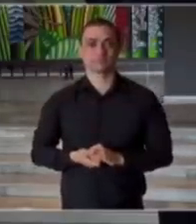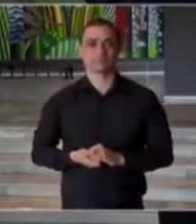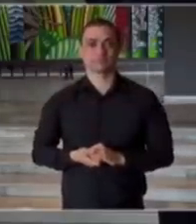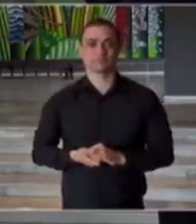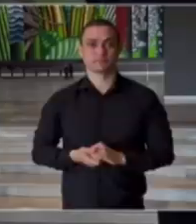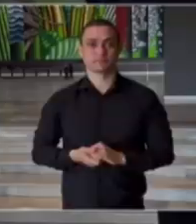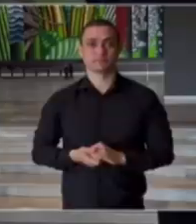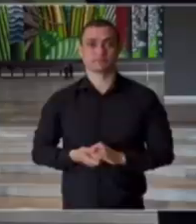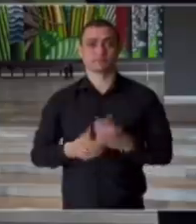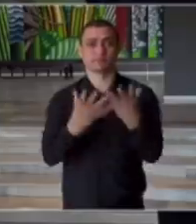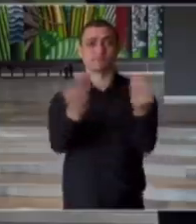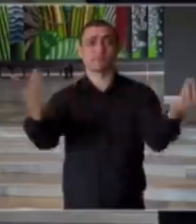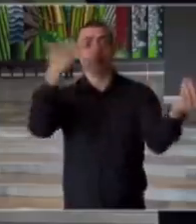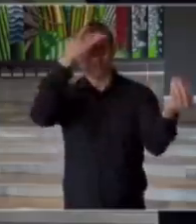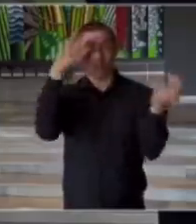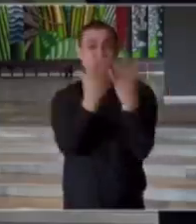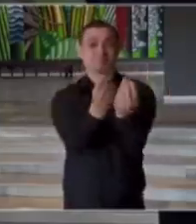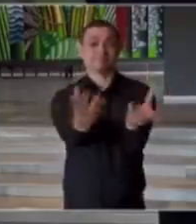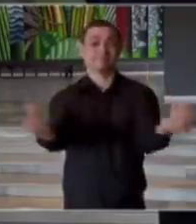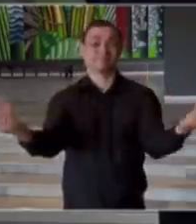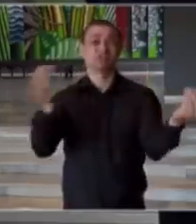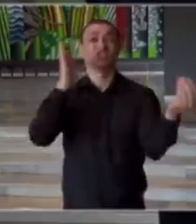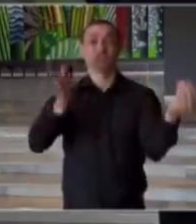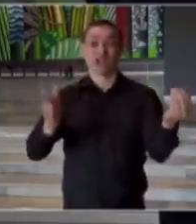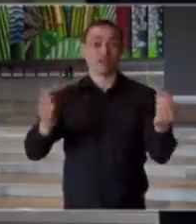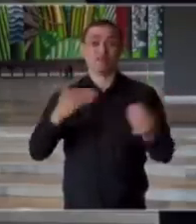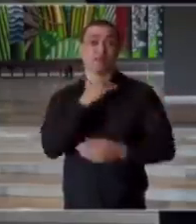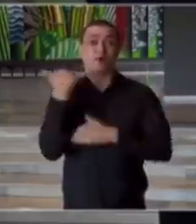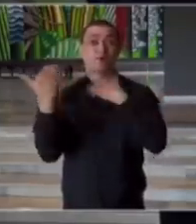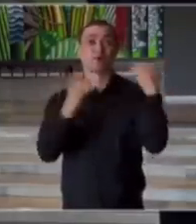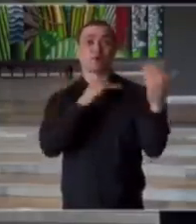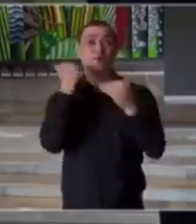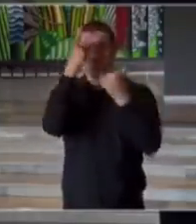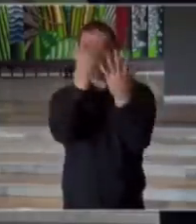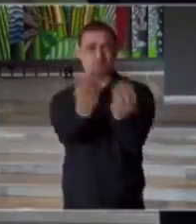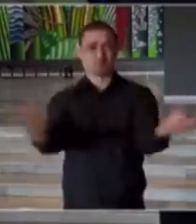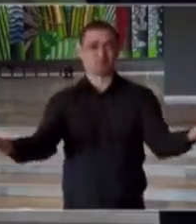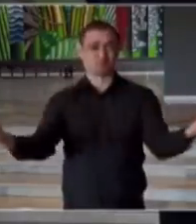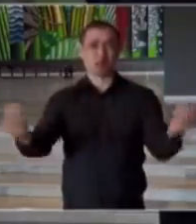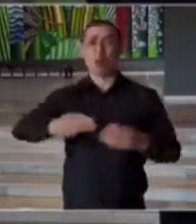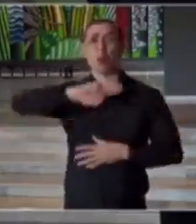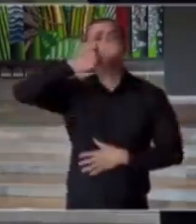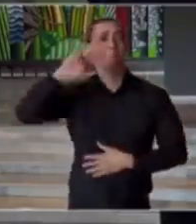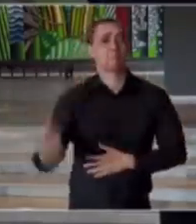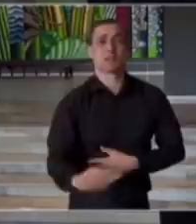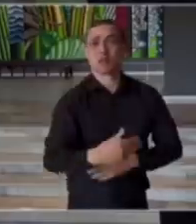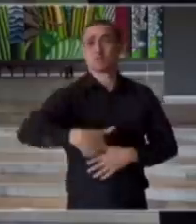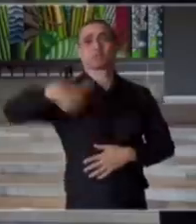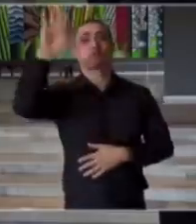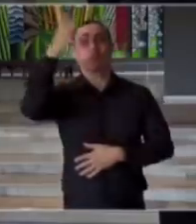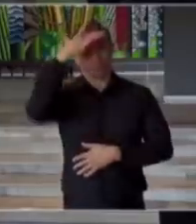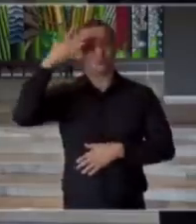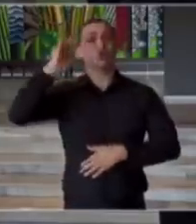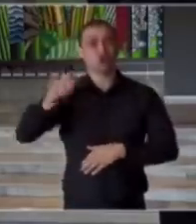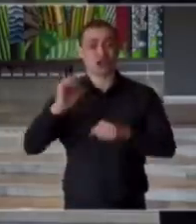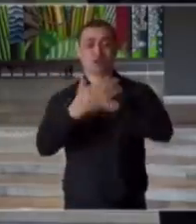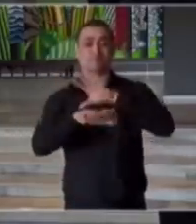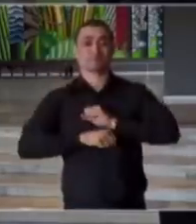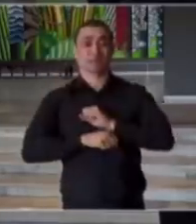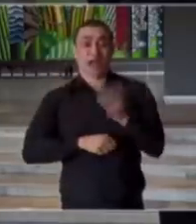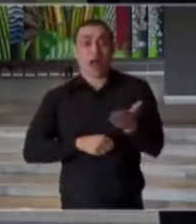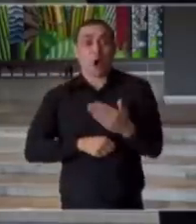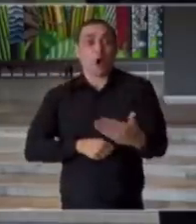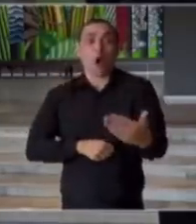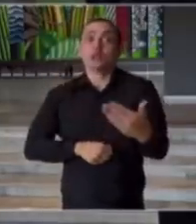Milhares de pessoas perderam suas vidas. Milhões foram infectadas. Agora temos uma